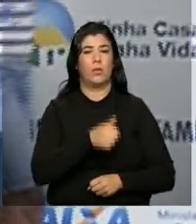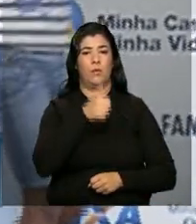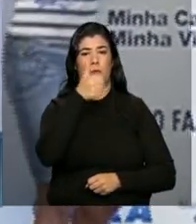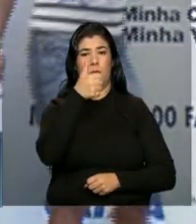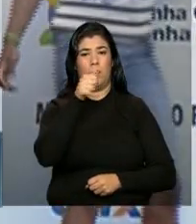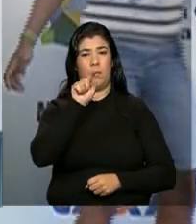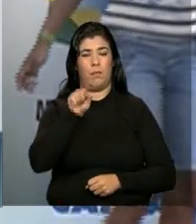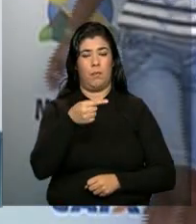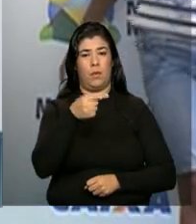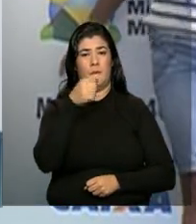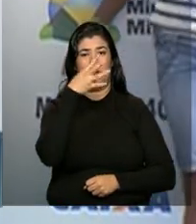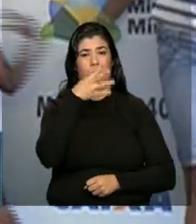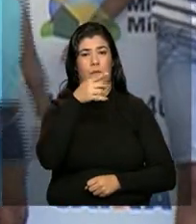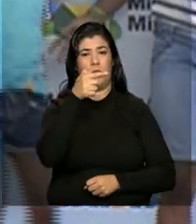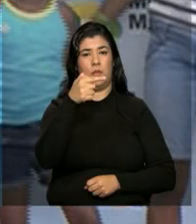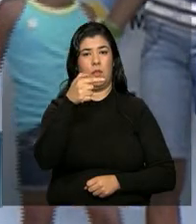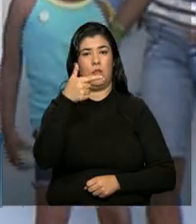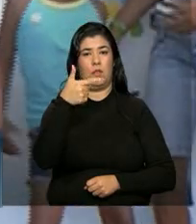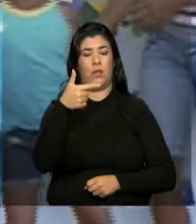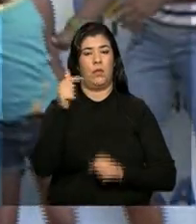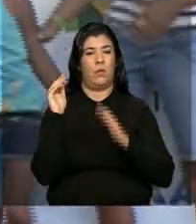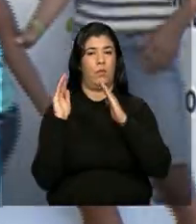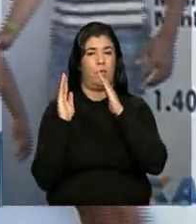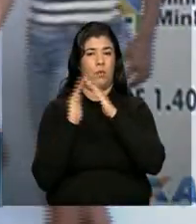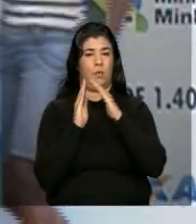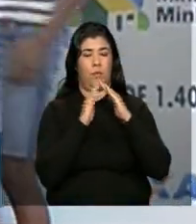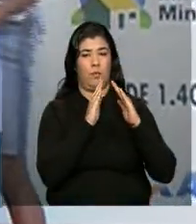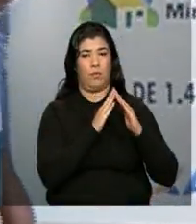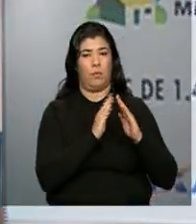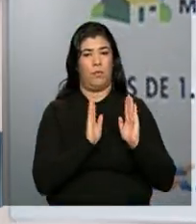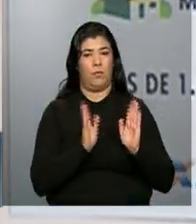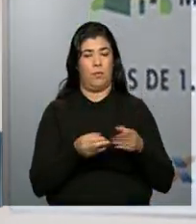.472 moradias.